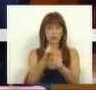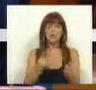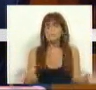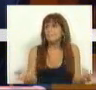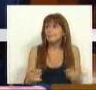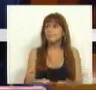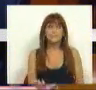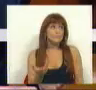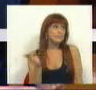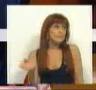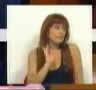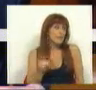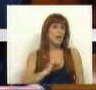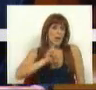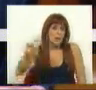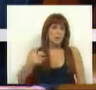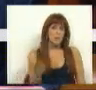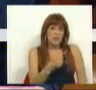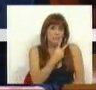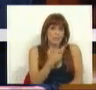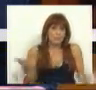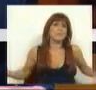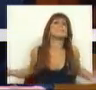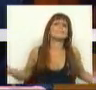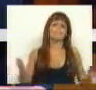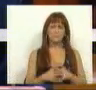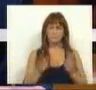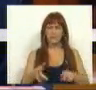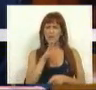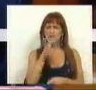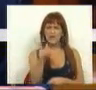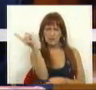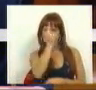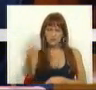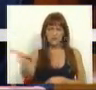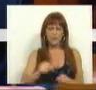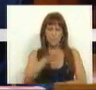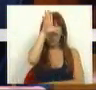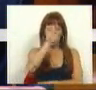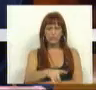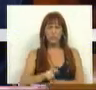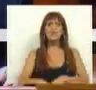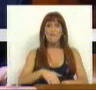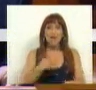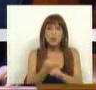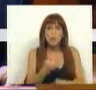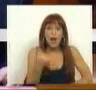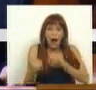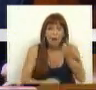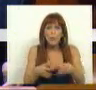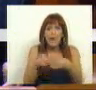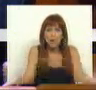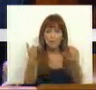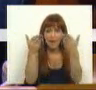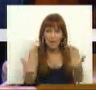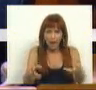a serem forçados a abandonar os seus estudos. E é preciso de uma vez por todas que o Governo faça alguma coisa para